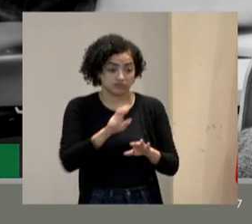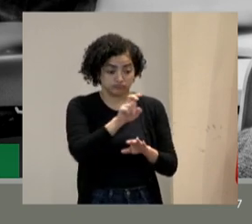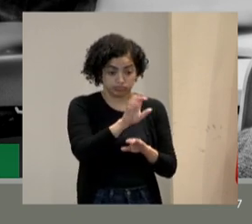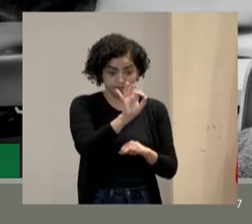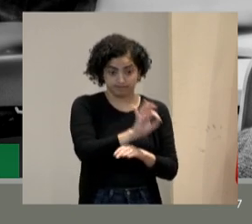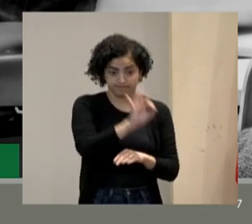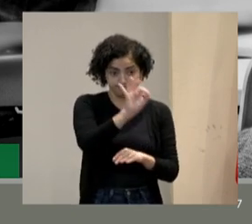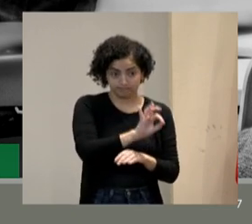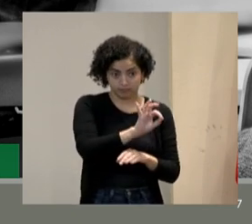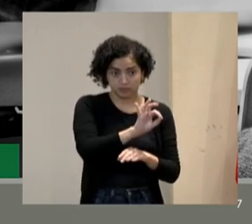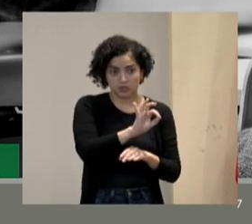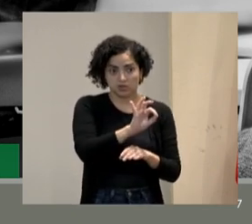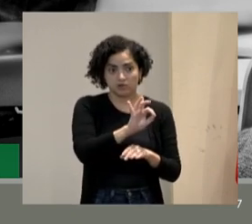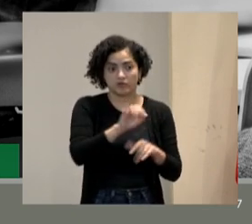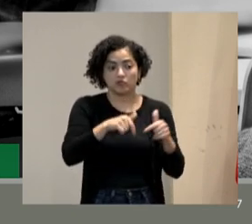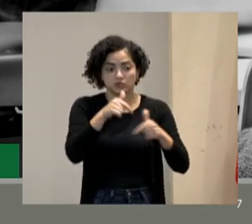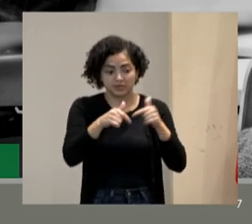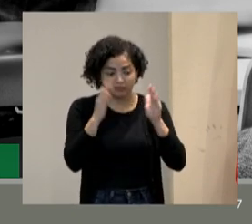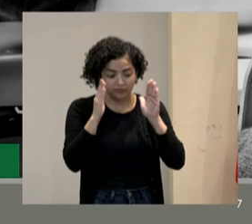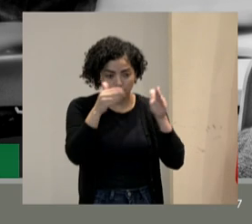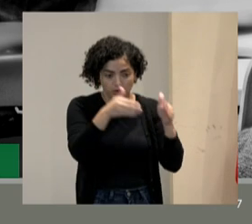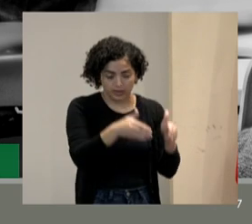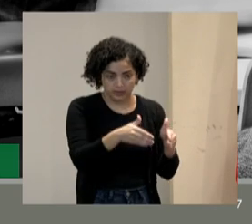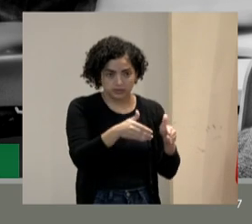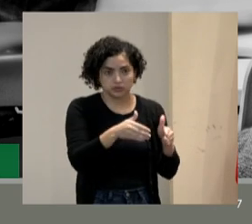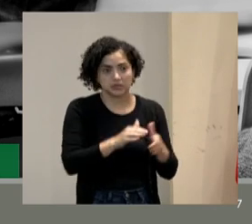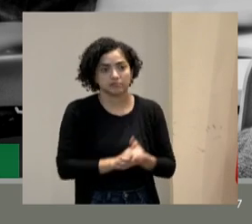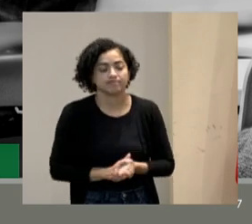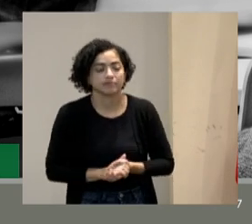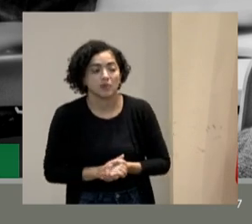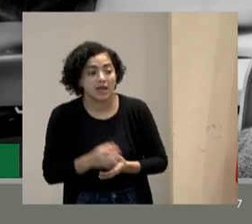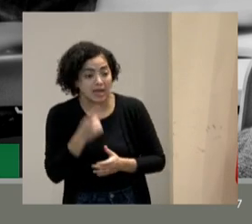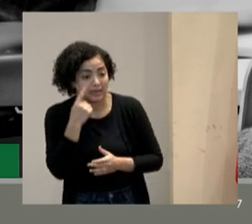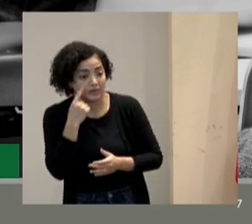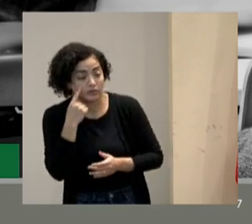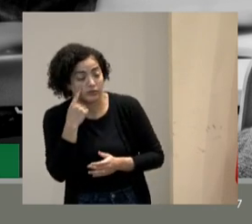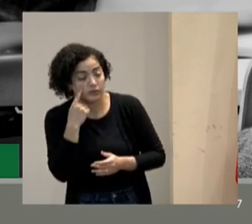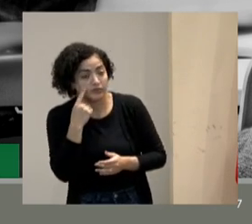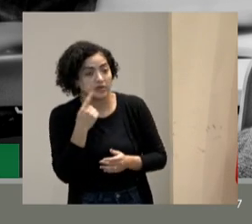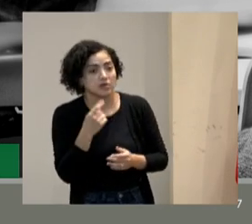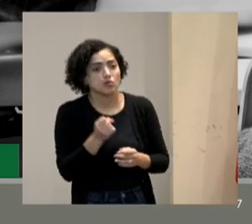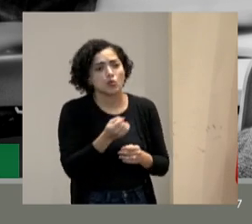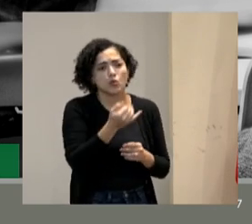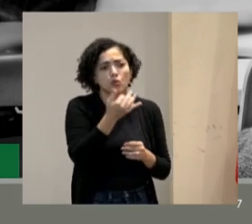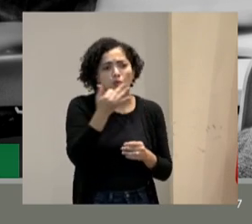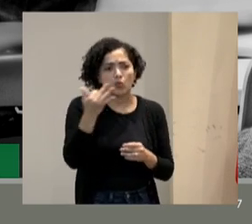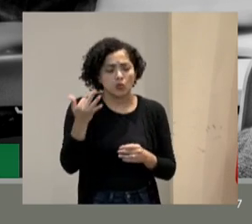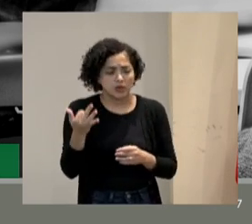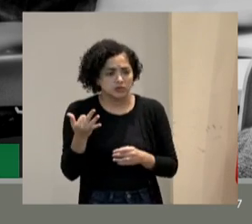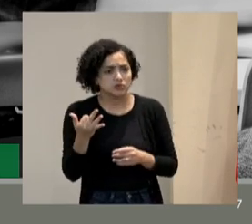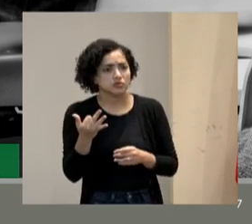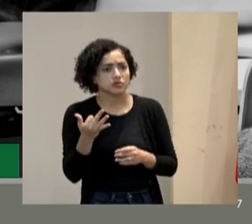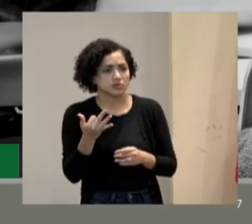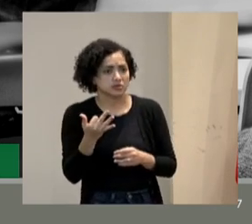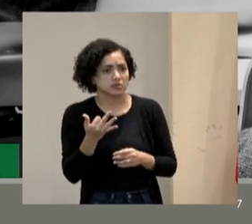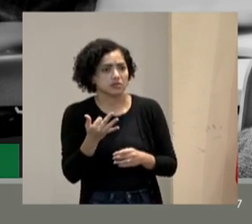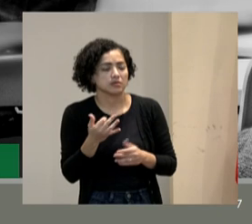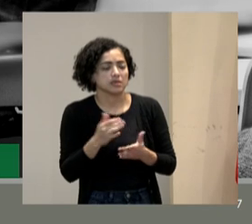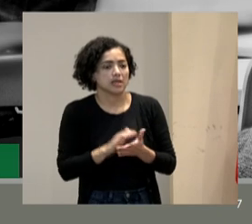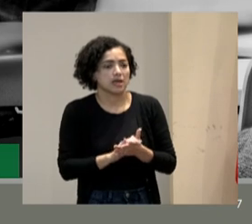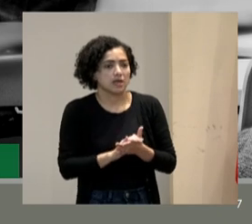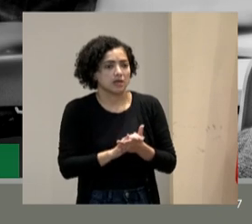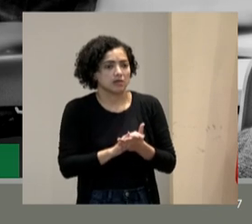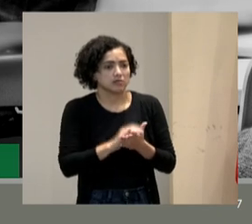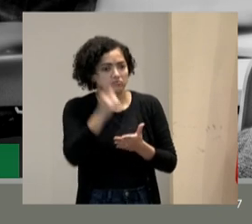vamos depois trabalhar só no 5%. Aí eu fui ver quantos universitários tem no Brasil